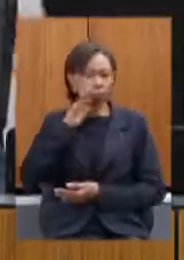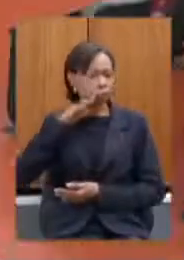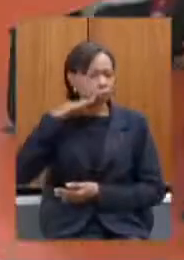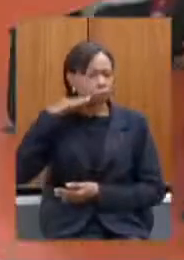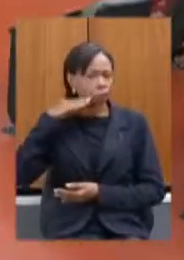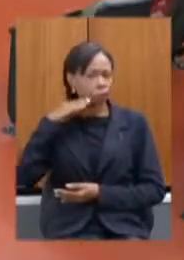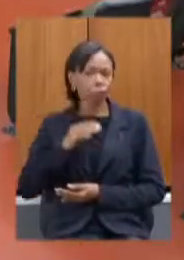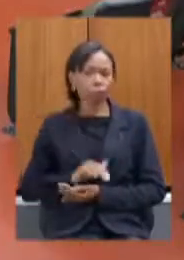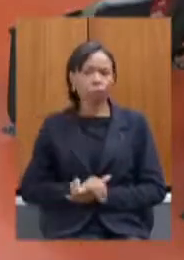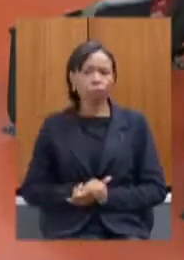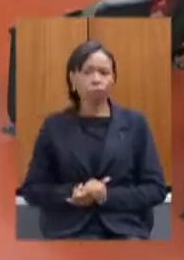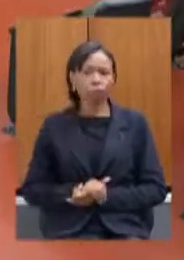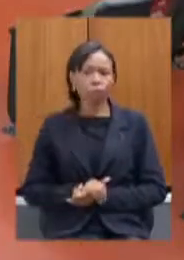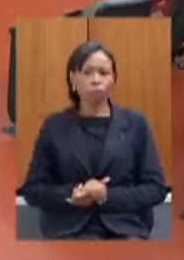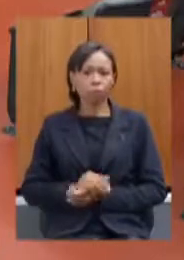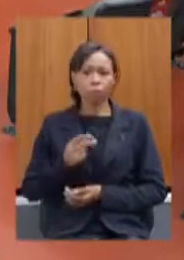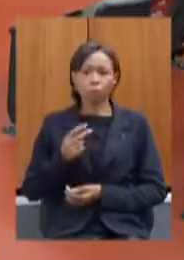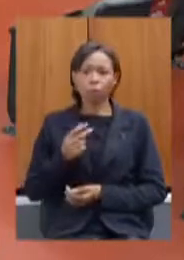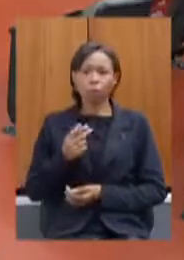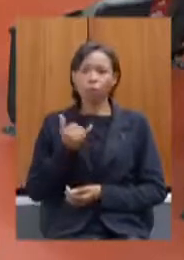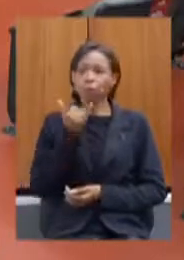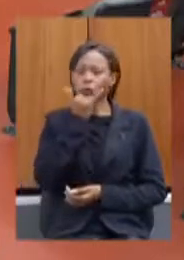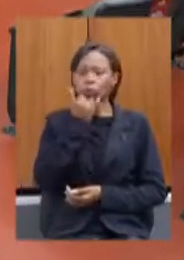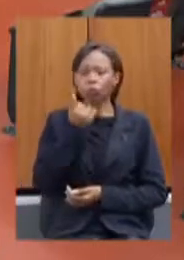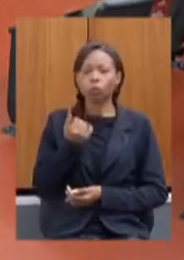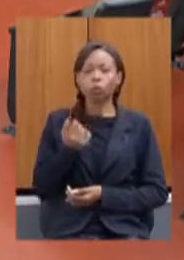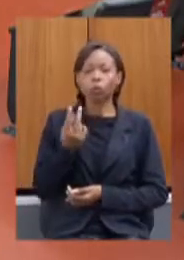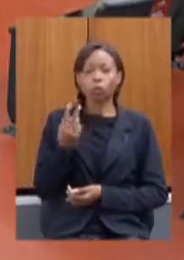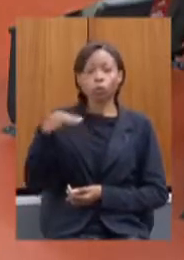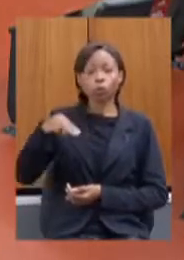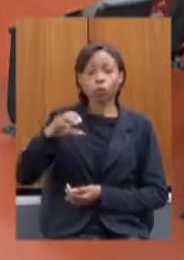aliás os dois minutos da deputada Celise